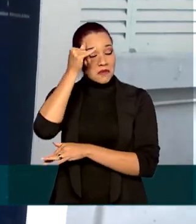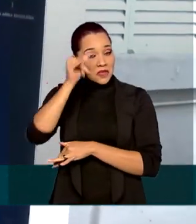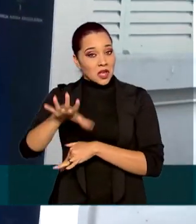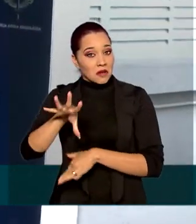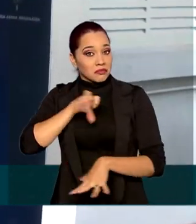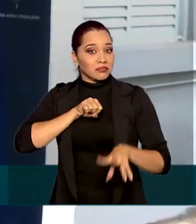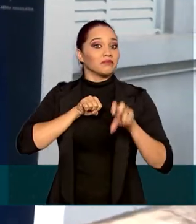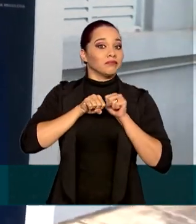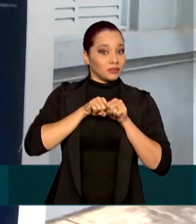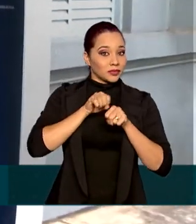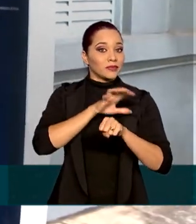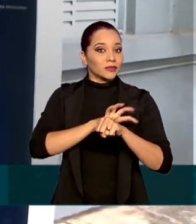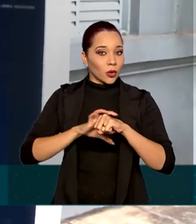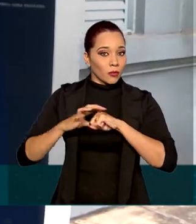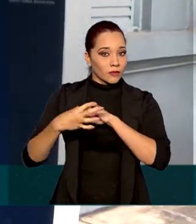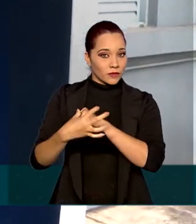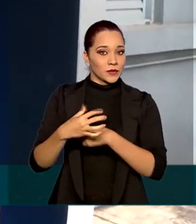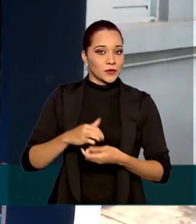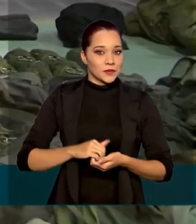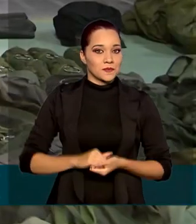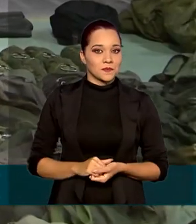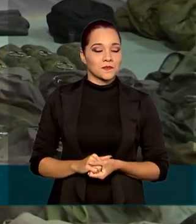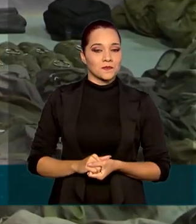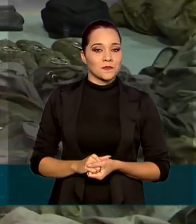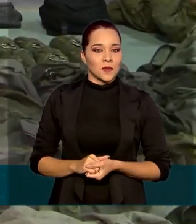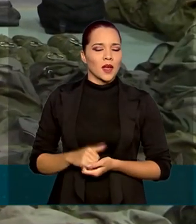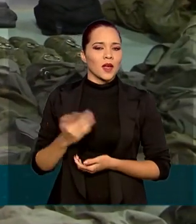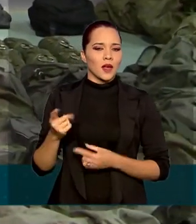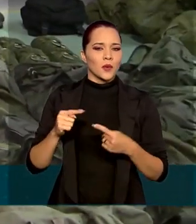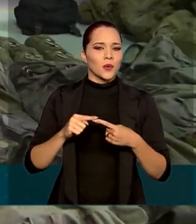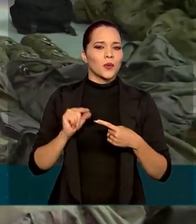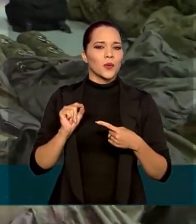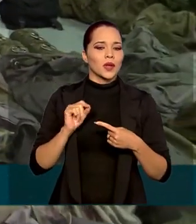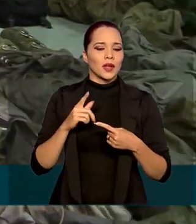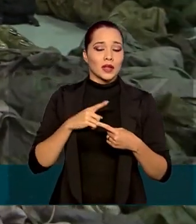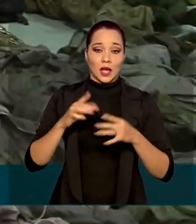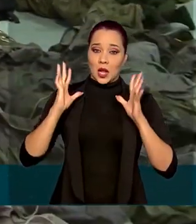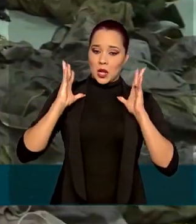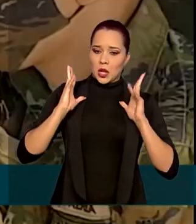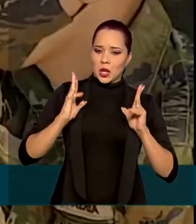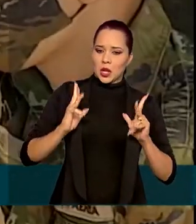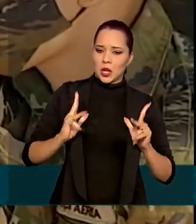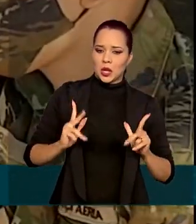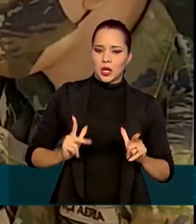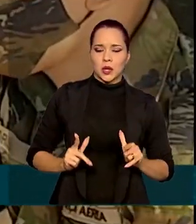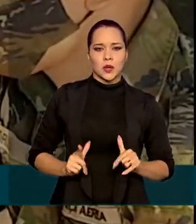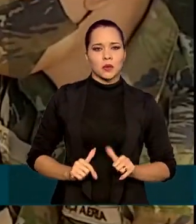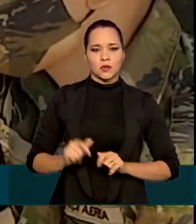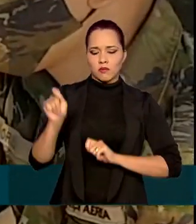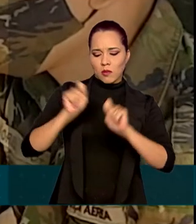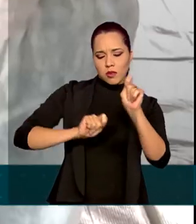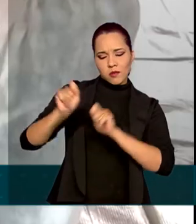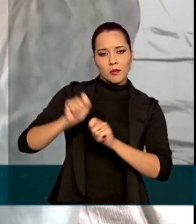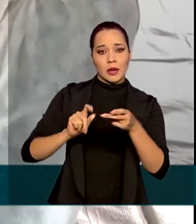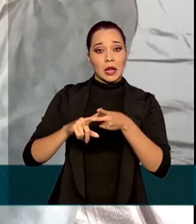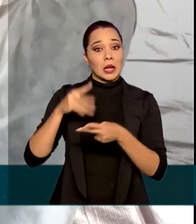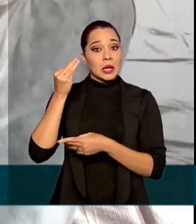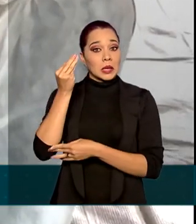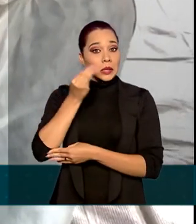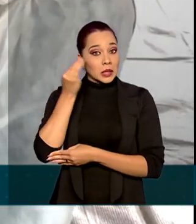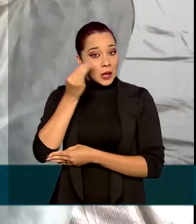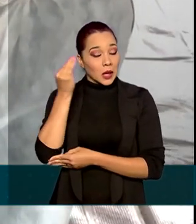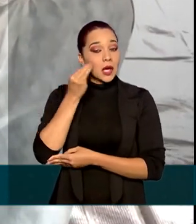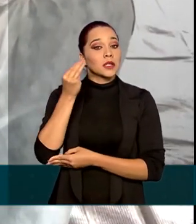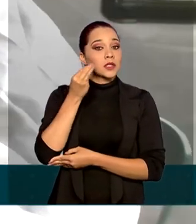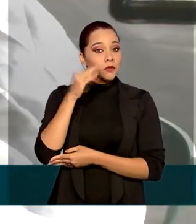a contaminação pelo novo coronavírus. Entre elas está a higienização, a realização de testes para a